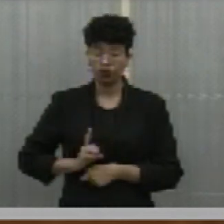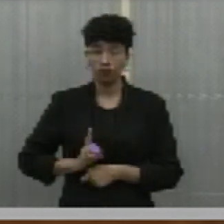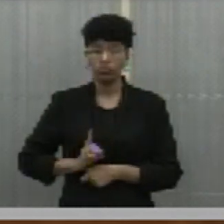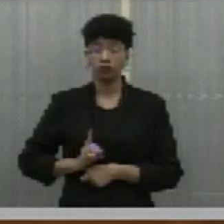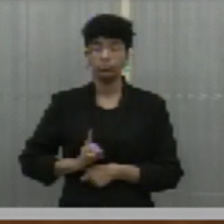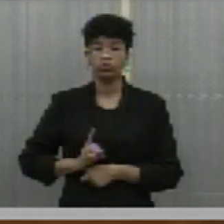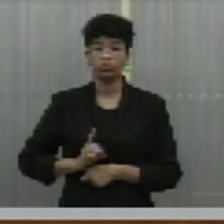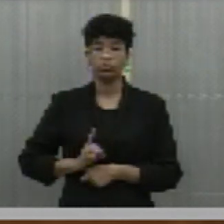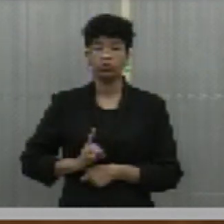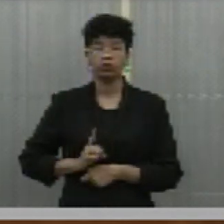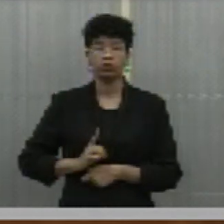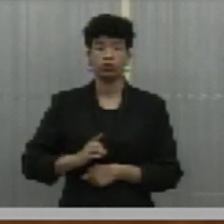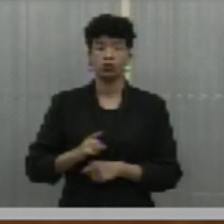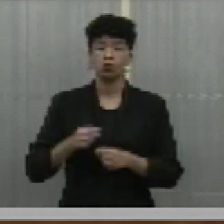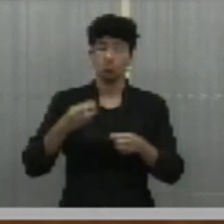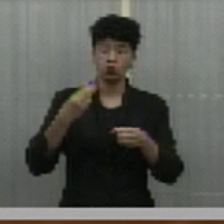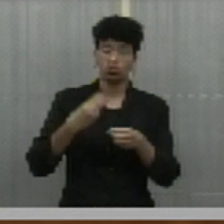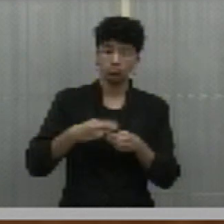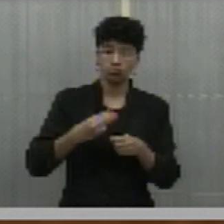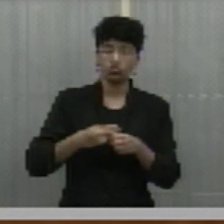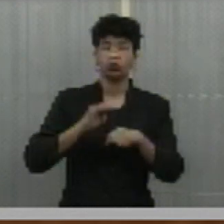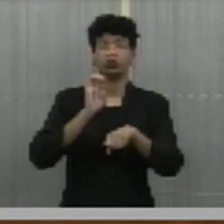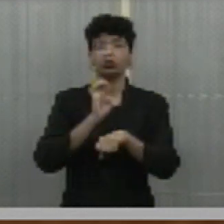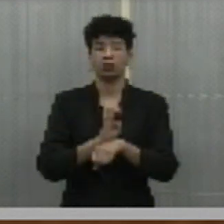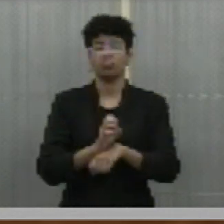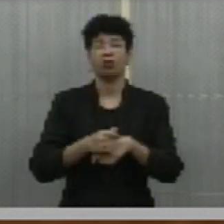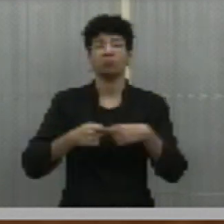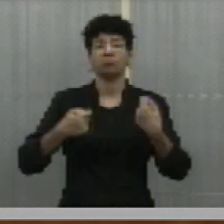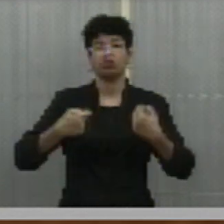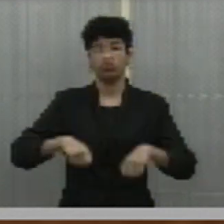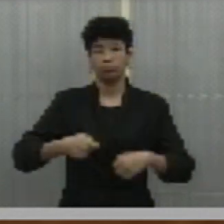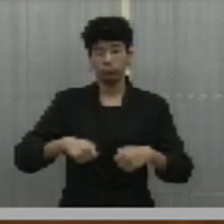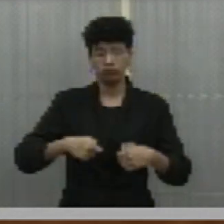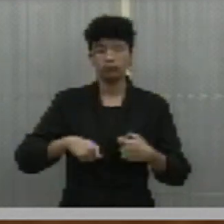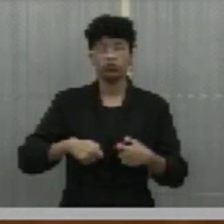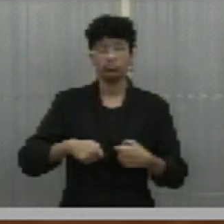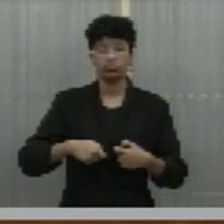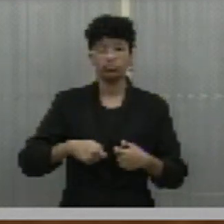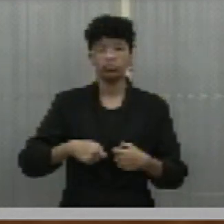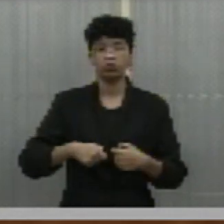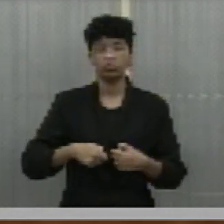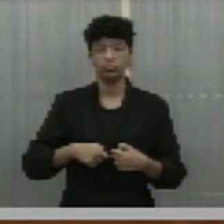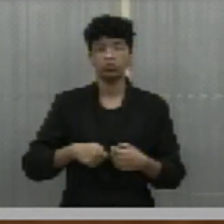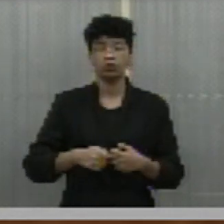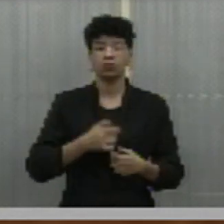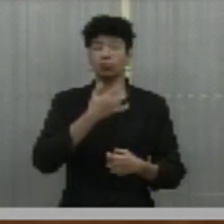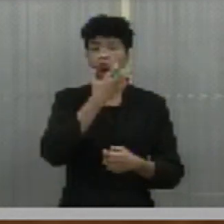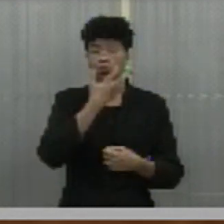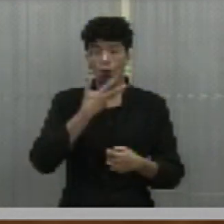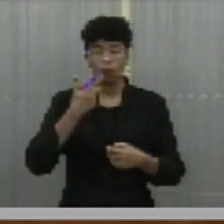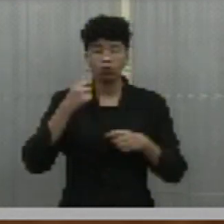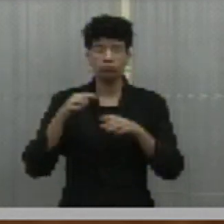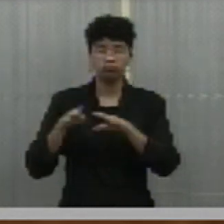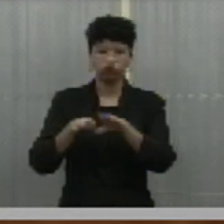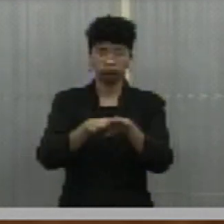na esfera municipal, estadual, quanto federal, seja em paridade e de gênero,